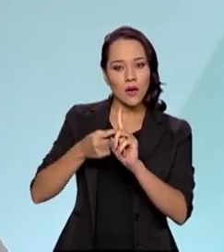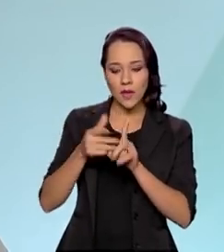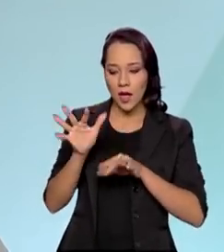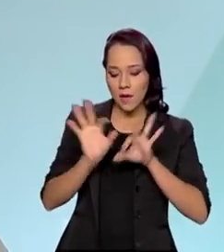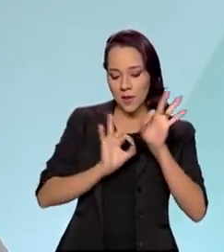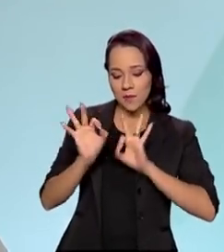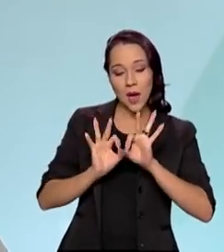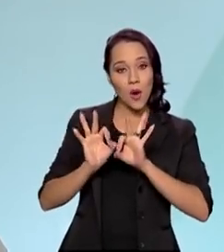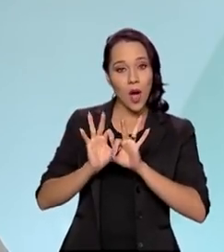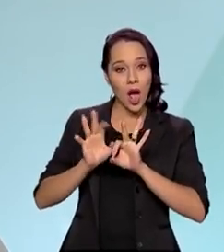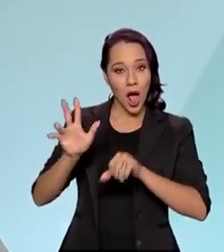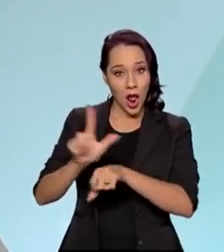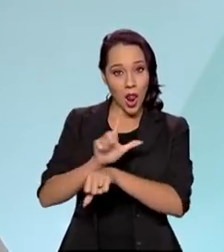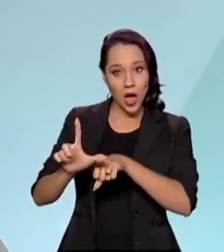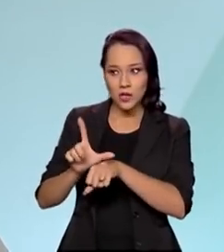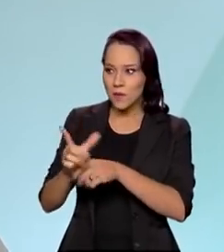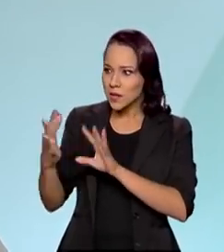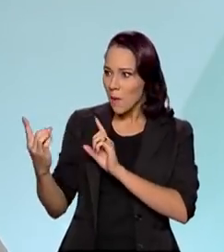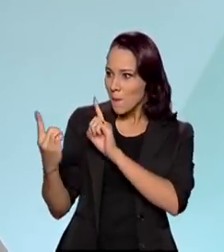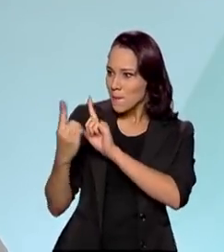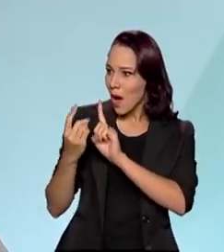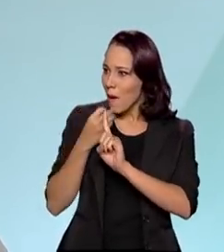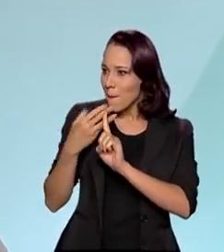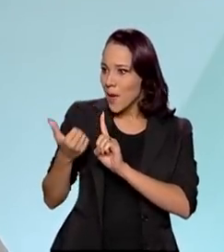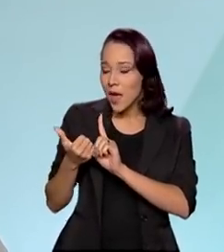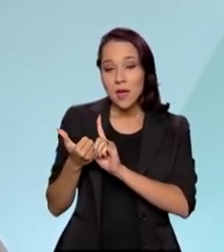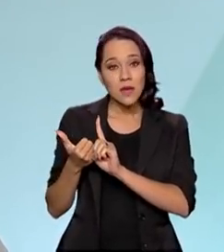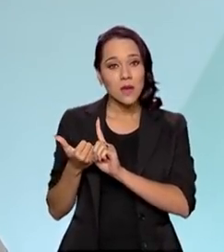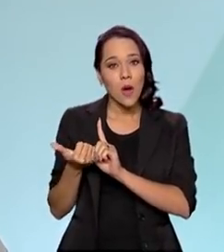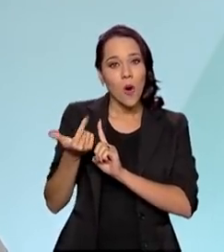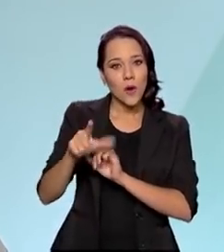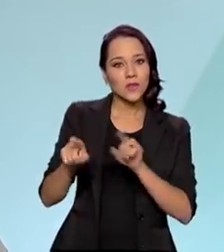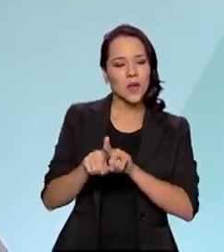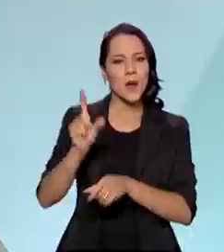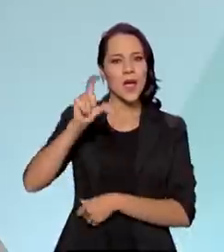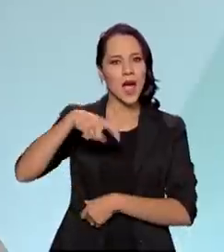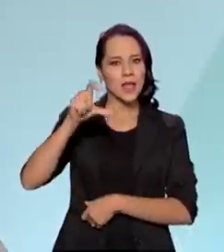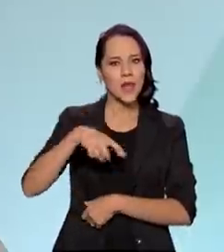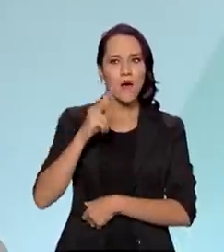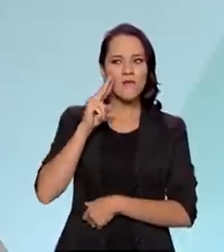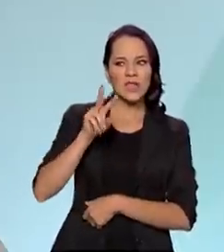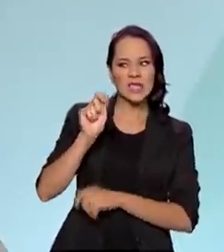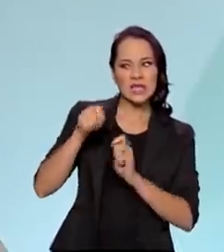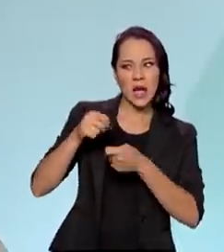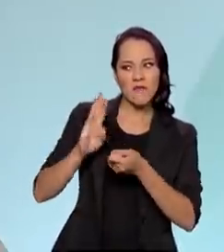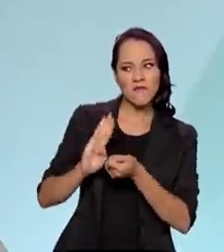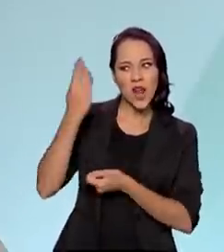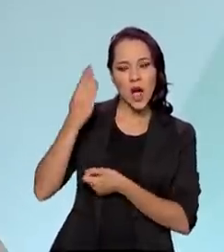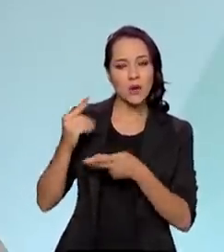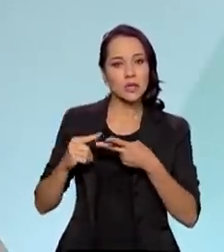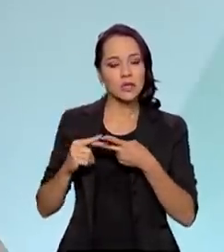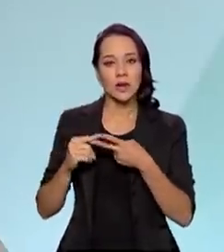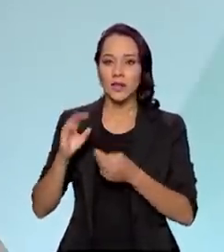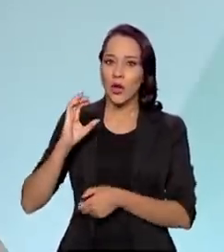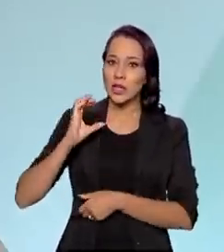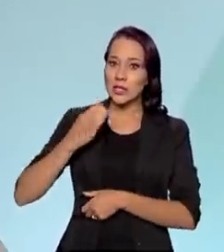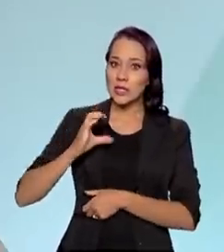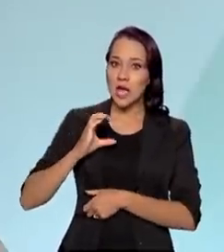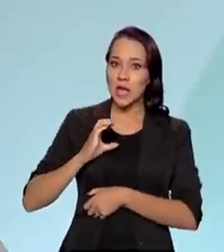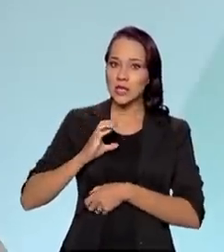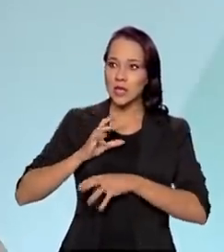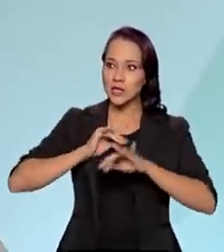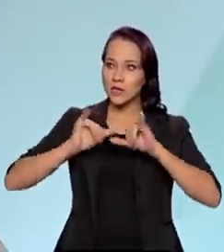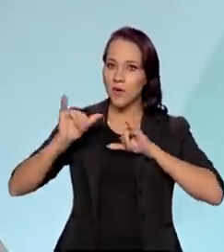lojas para que elas pudessem ser bem atendidas. Entre outros, cartões de crédito prevendo fraudes. Então, a ciência de dados,